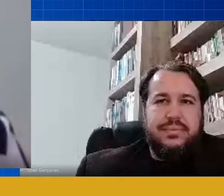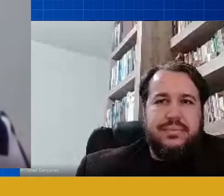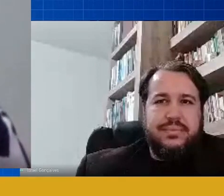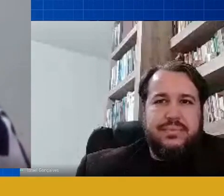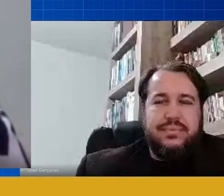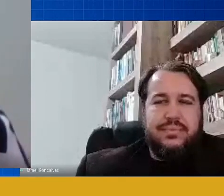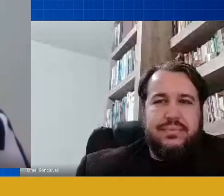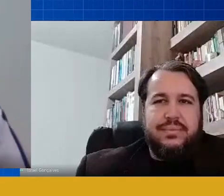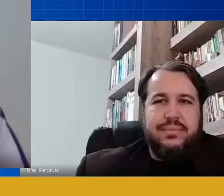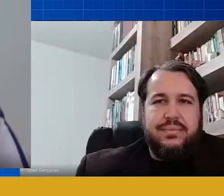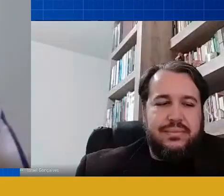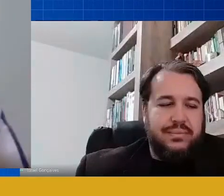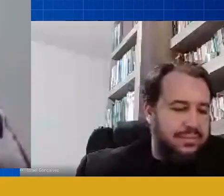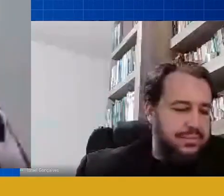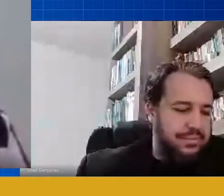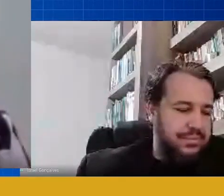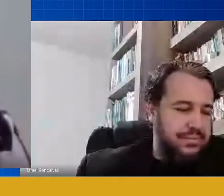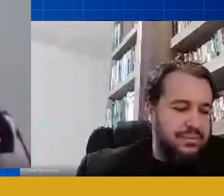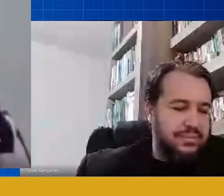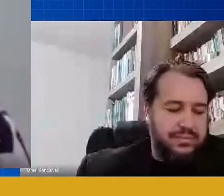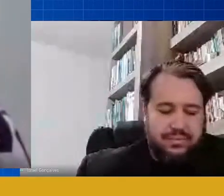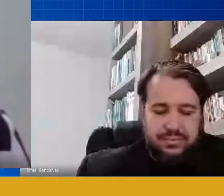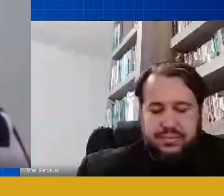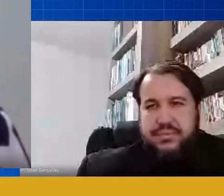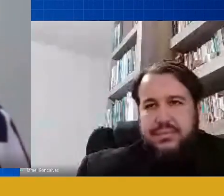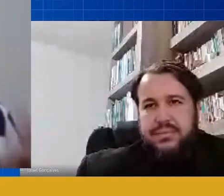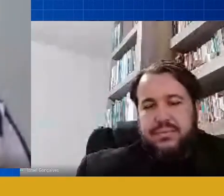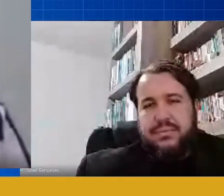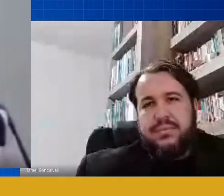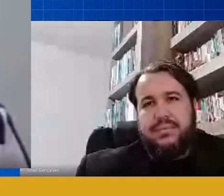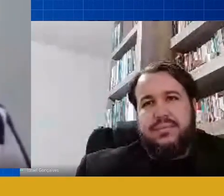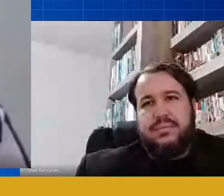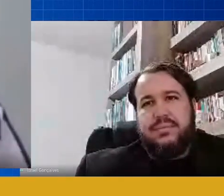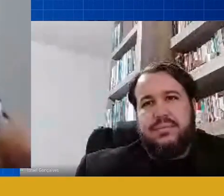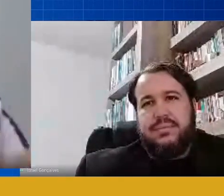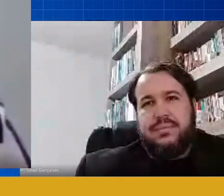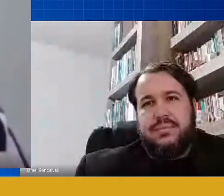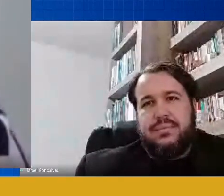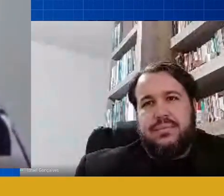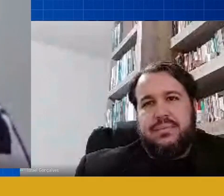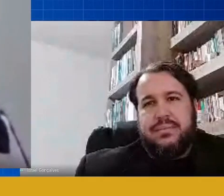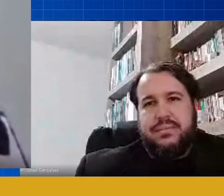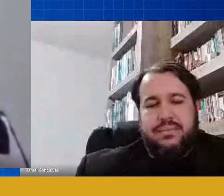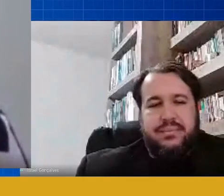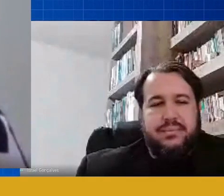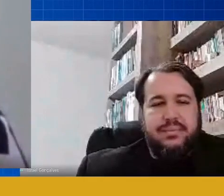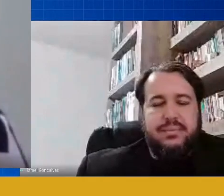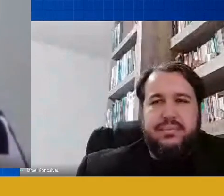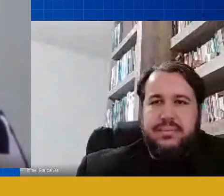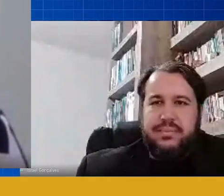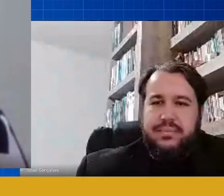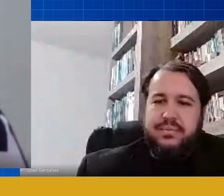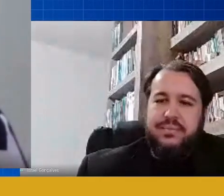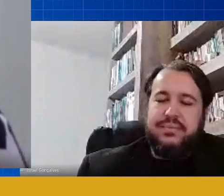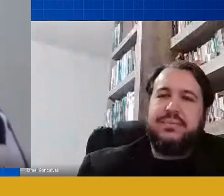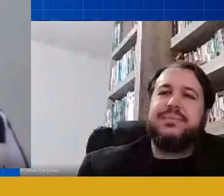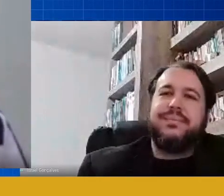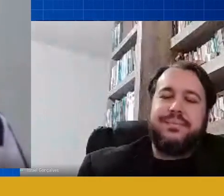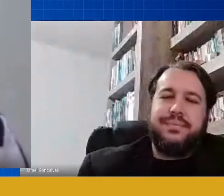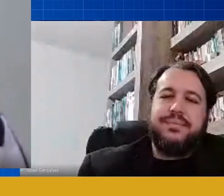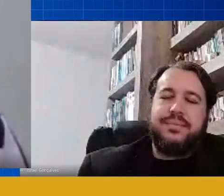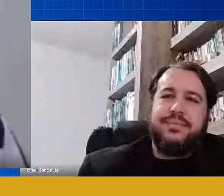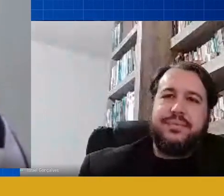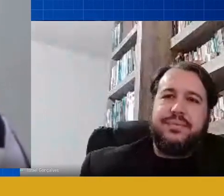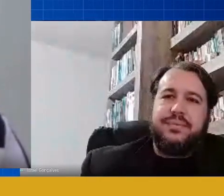mas não um espetáculo de faz de conta ou de fantasia que por muitas vezes a gente precisa buscar a fantasia né professora Israel